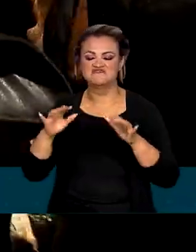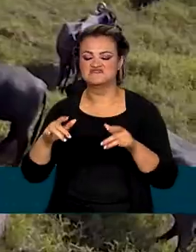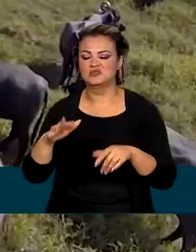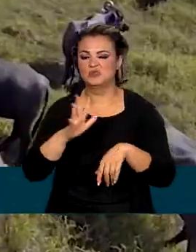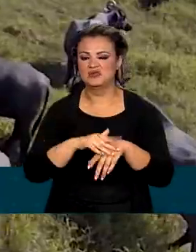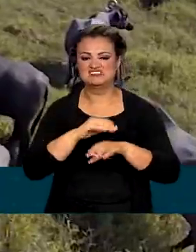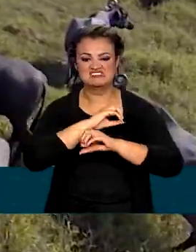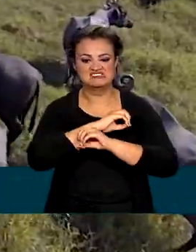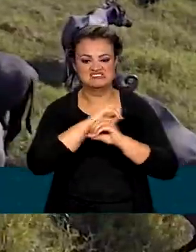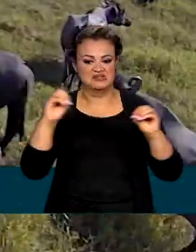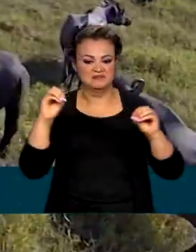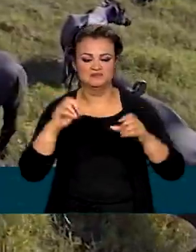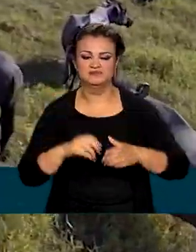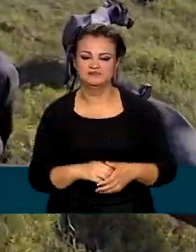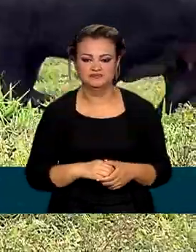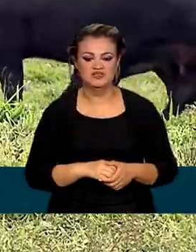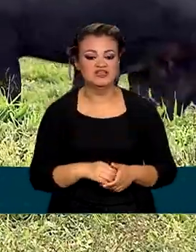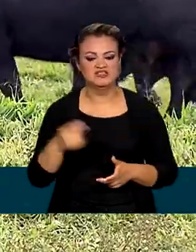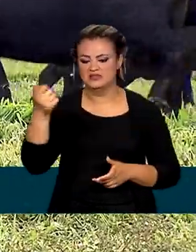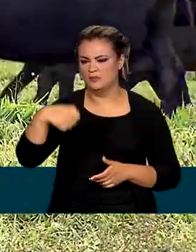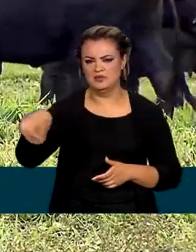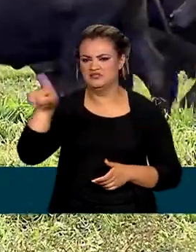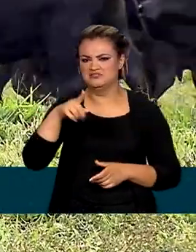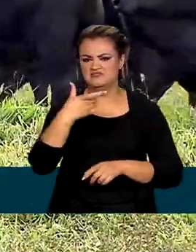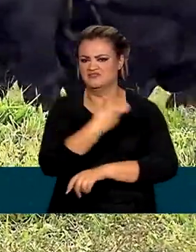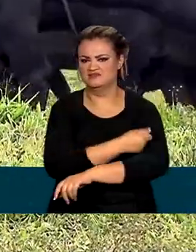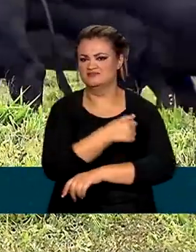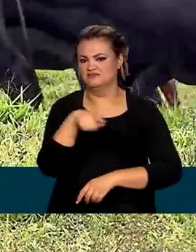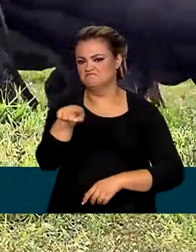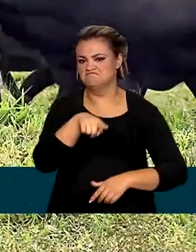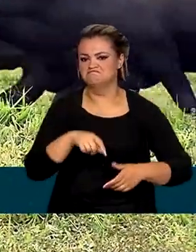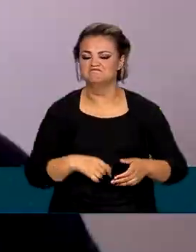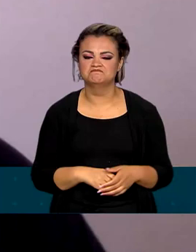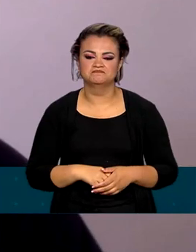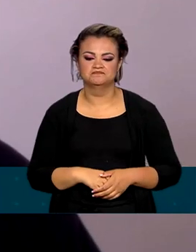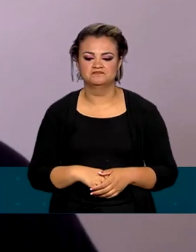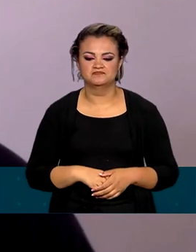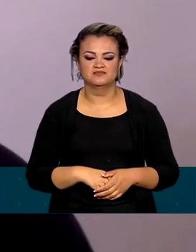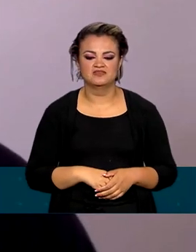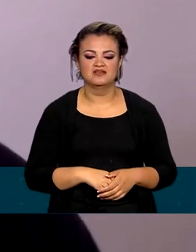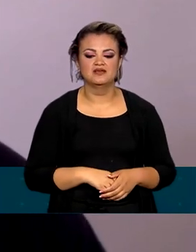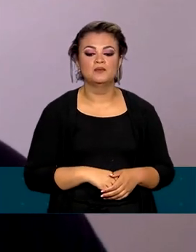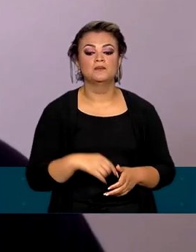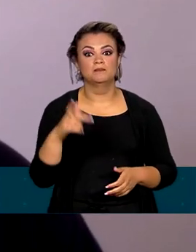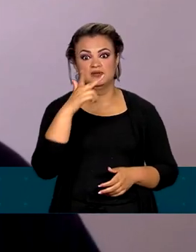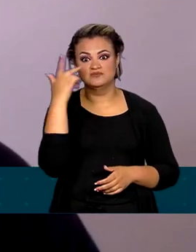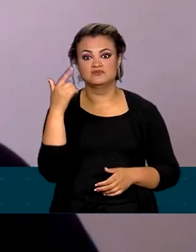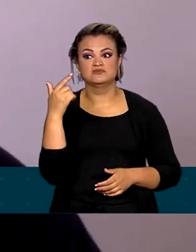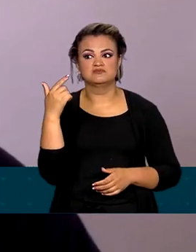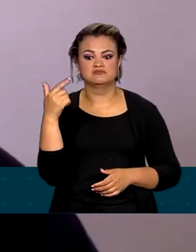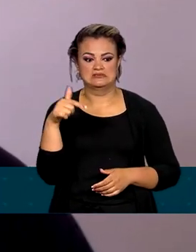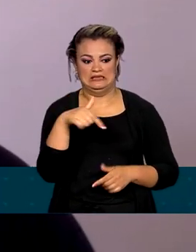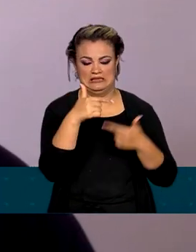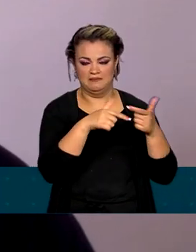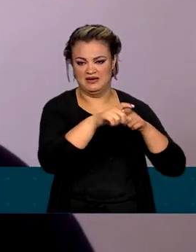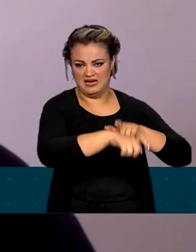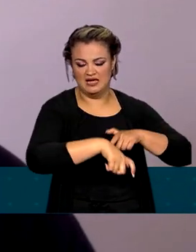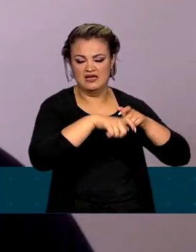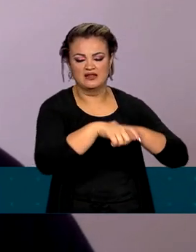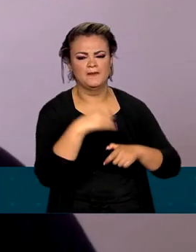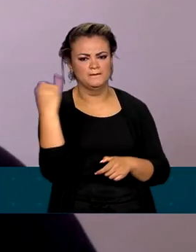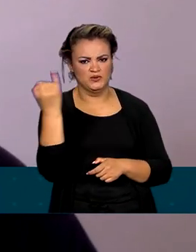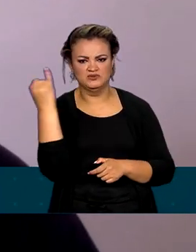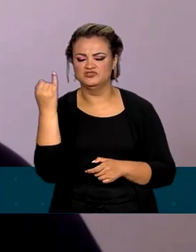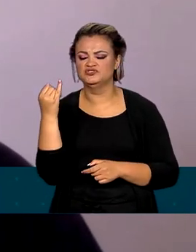aftosa sem vacinação e não precisam imunizar os rebanhos. O produtor tem um papel fundamental e aí vale para todos, para os